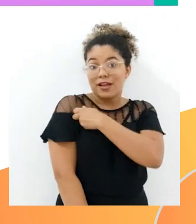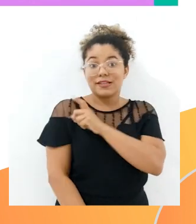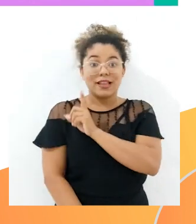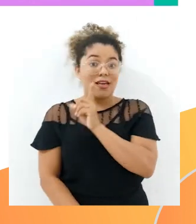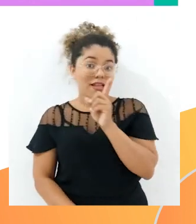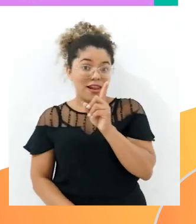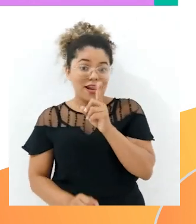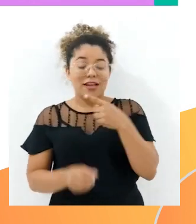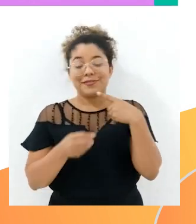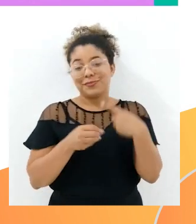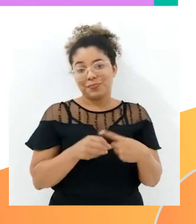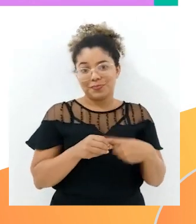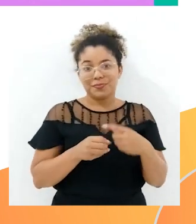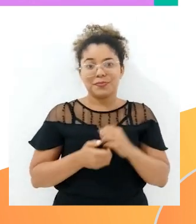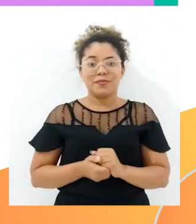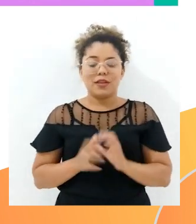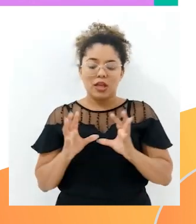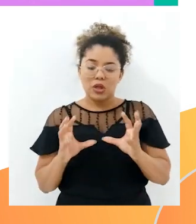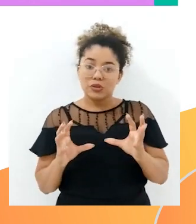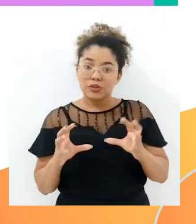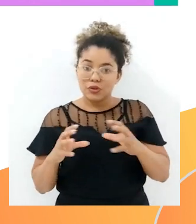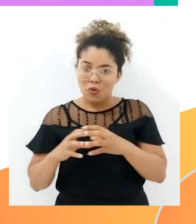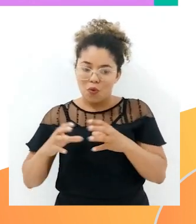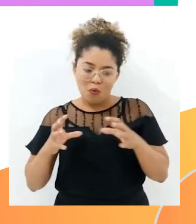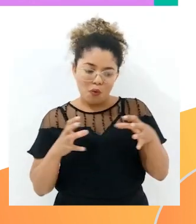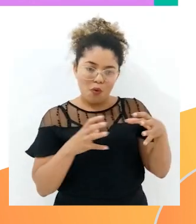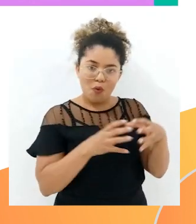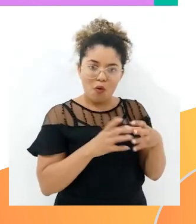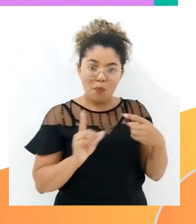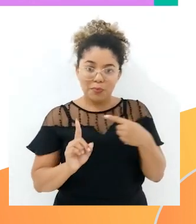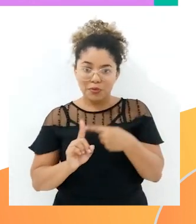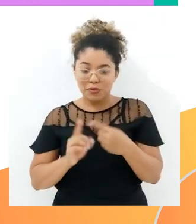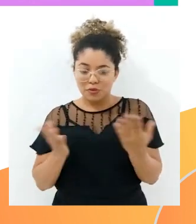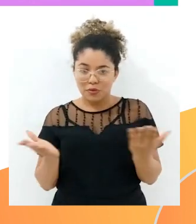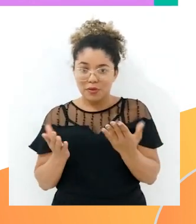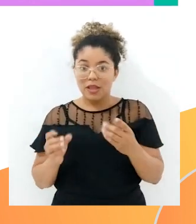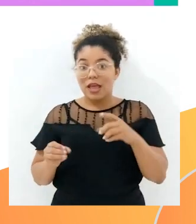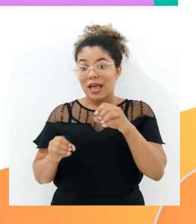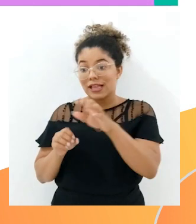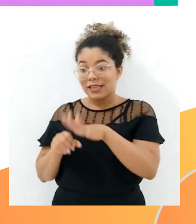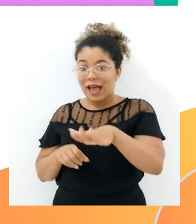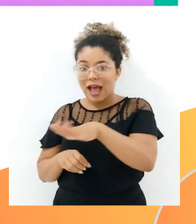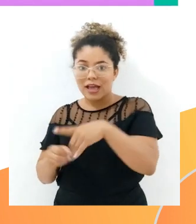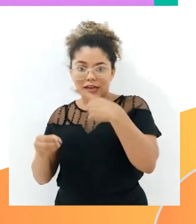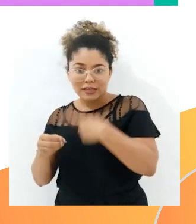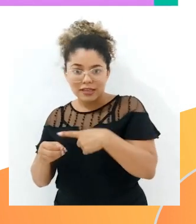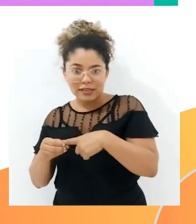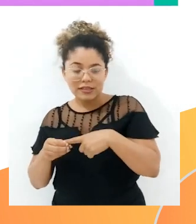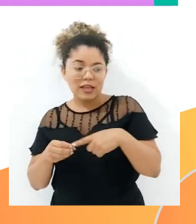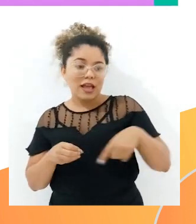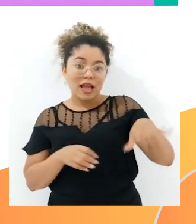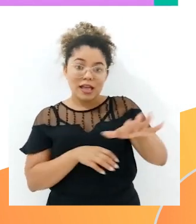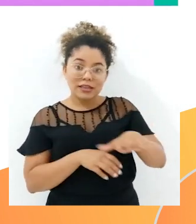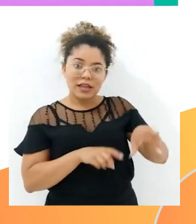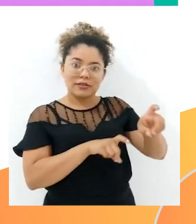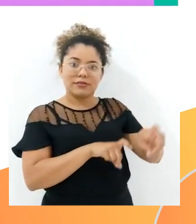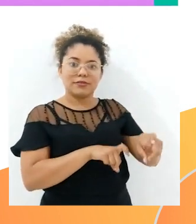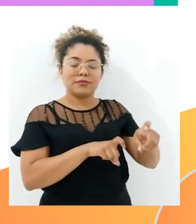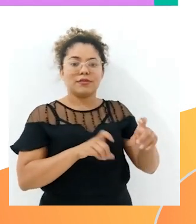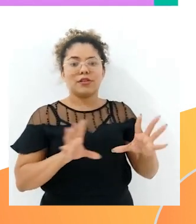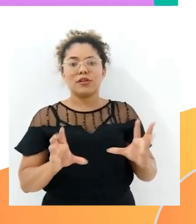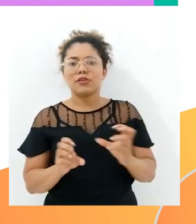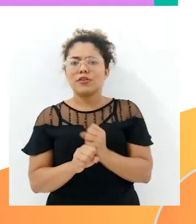vacinada no município. Se eu junto, se eu somo as crianças da zona rural com as crianças da zona urbana.